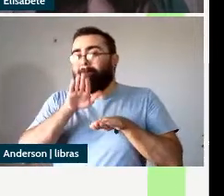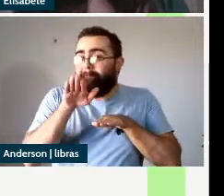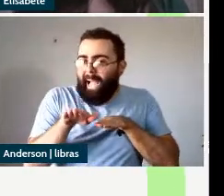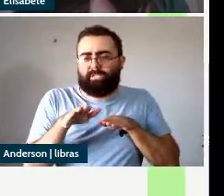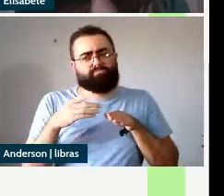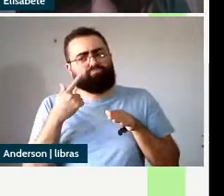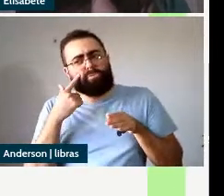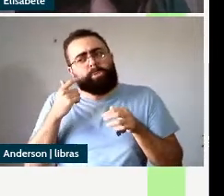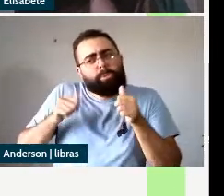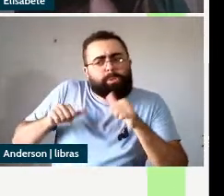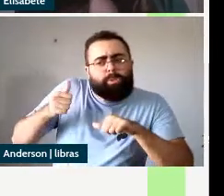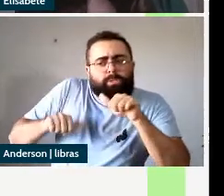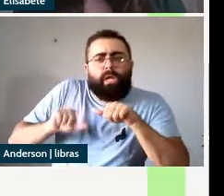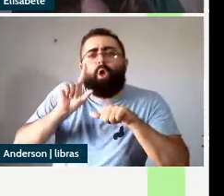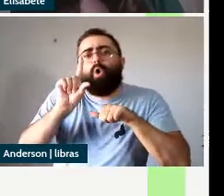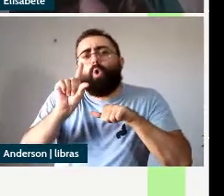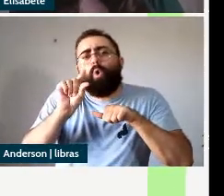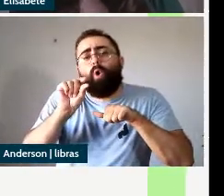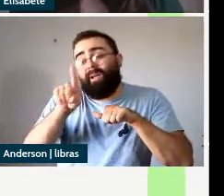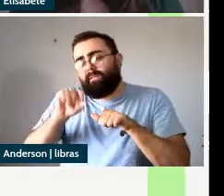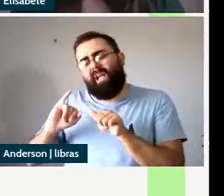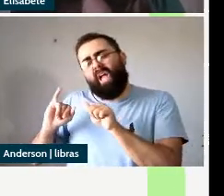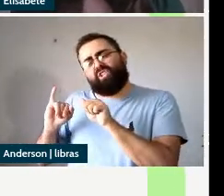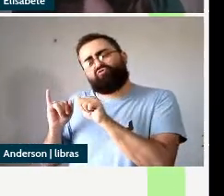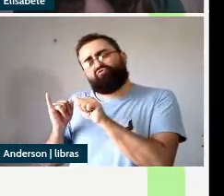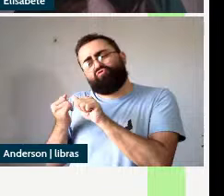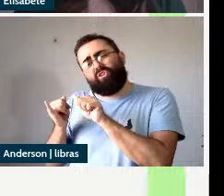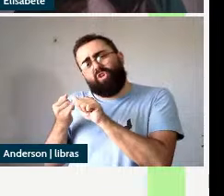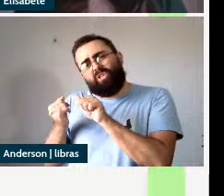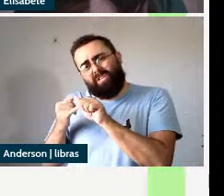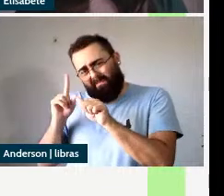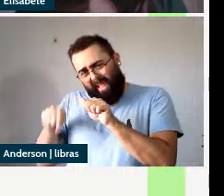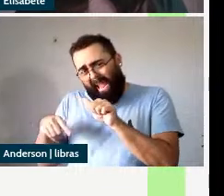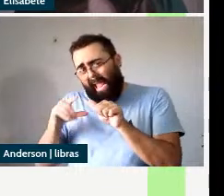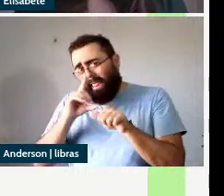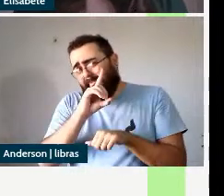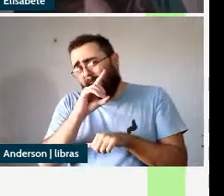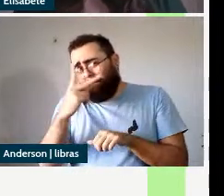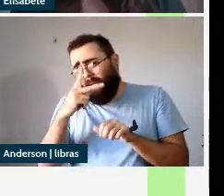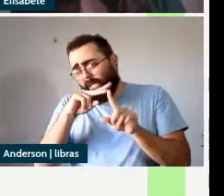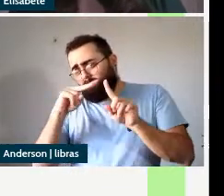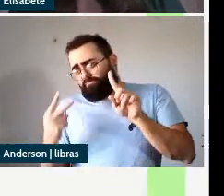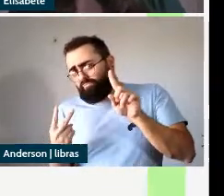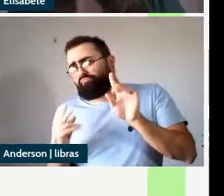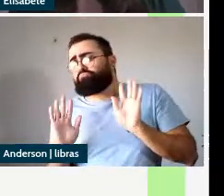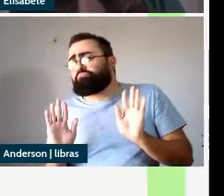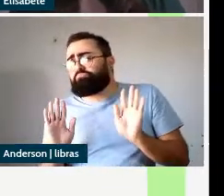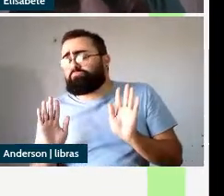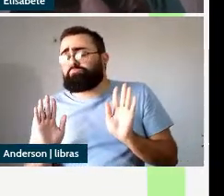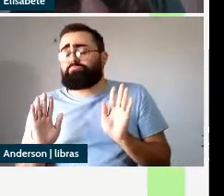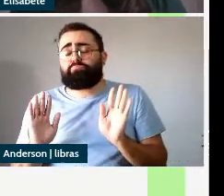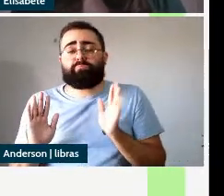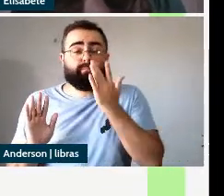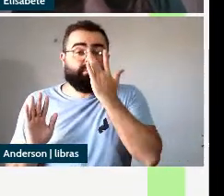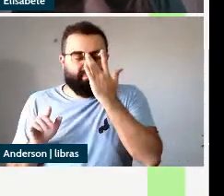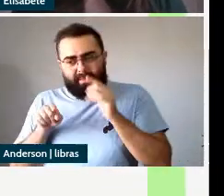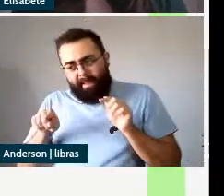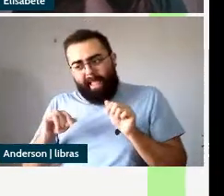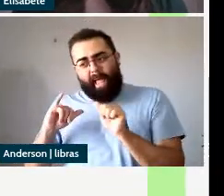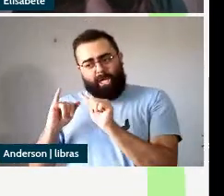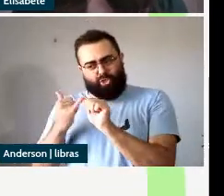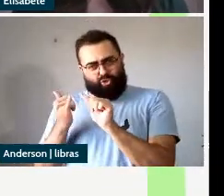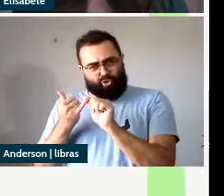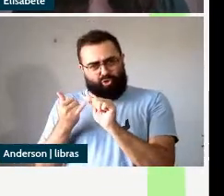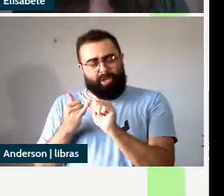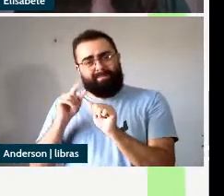de que o depictivo não é um subconstituinte do DP a que ele se refere ou seja o depictivo não forma